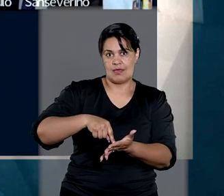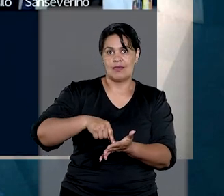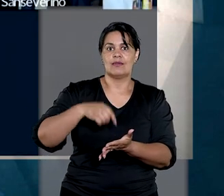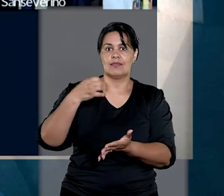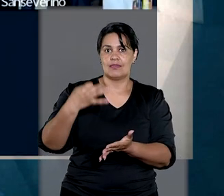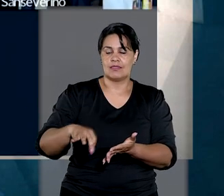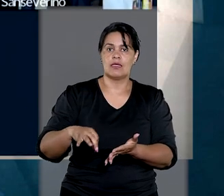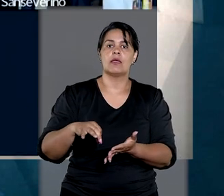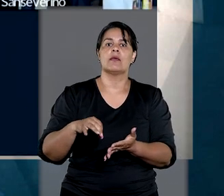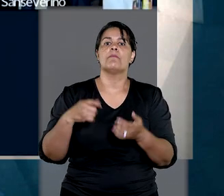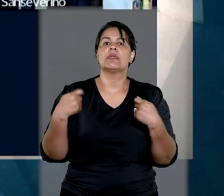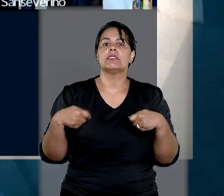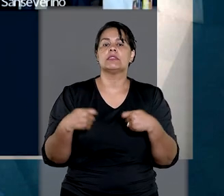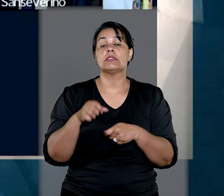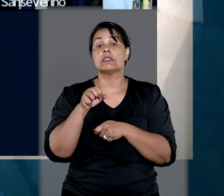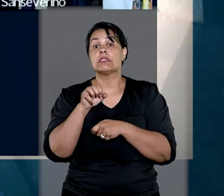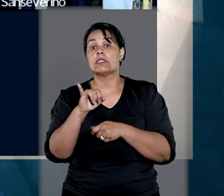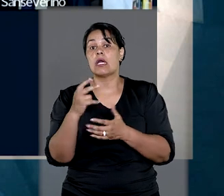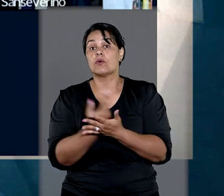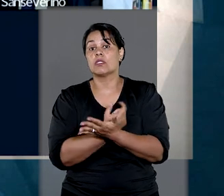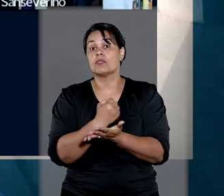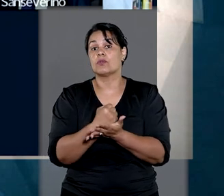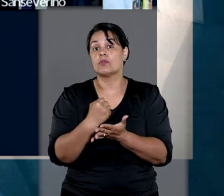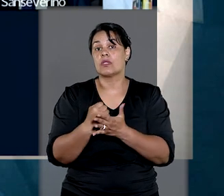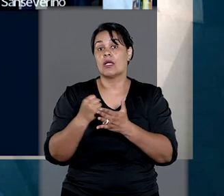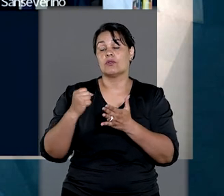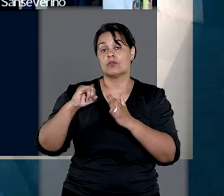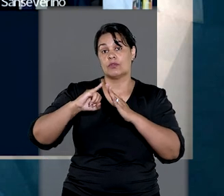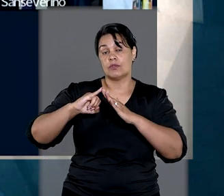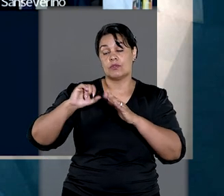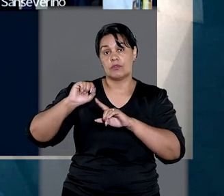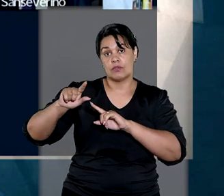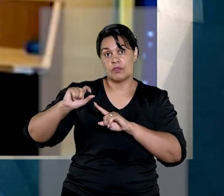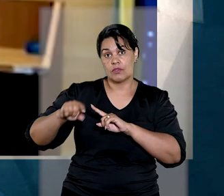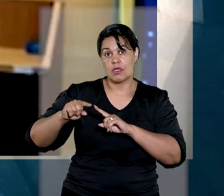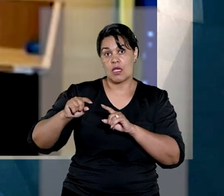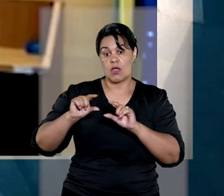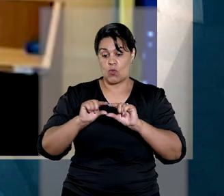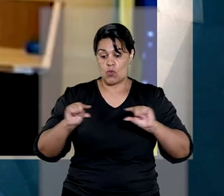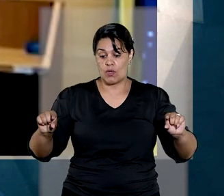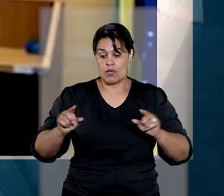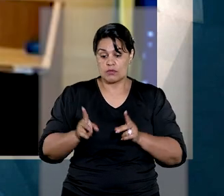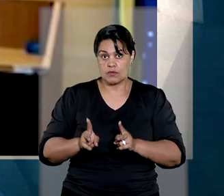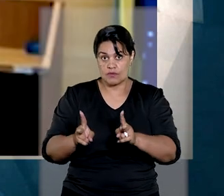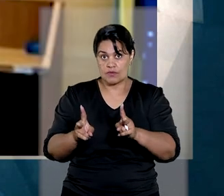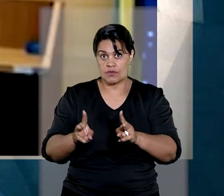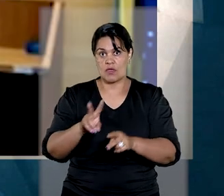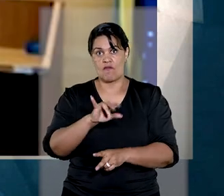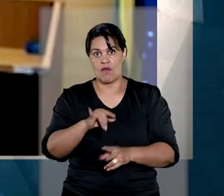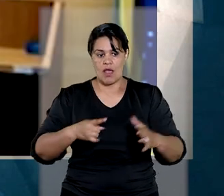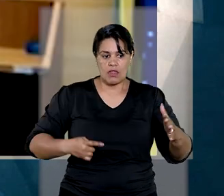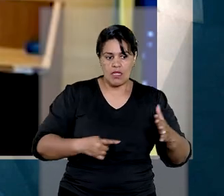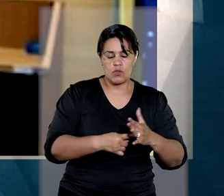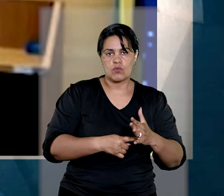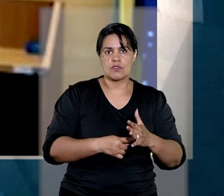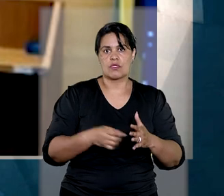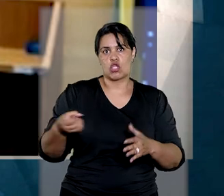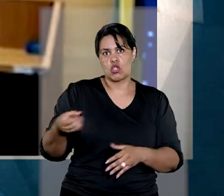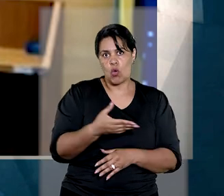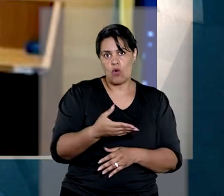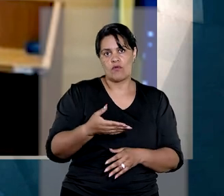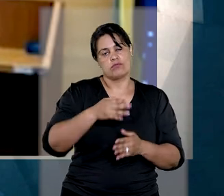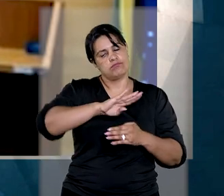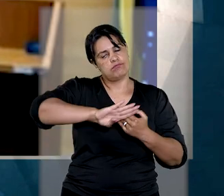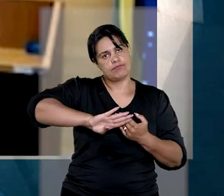imóvel só é necessária nos contratos de locação com cláusula de vigência, para afastar a denúncia pelo novo proprietário